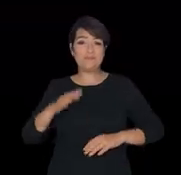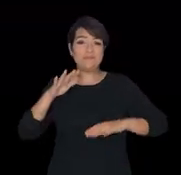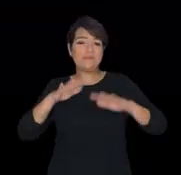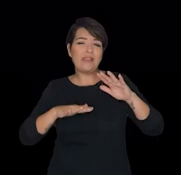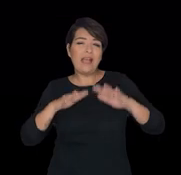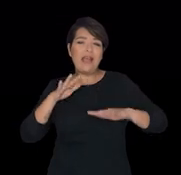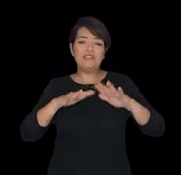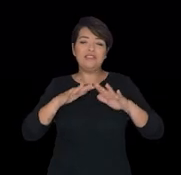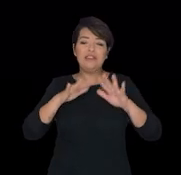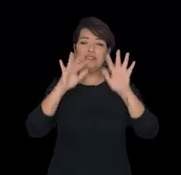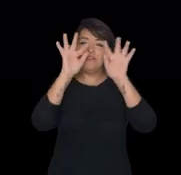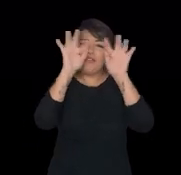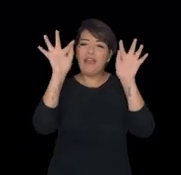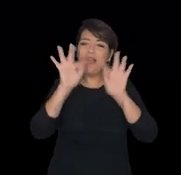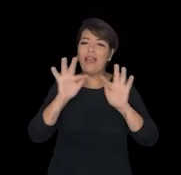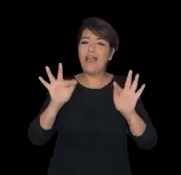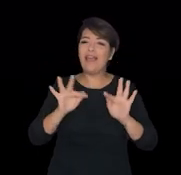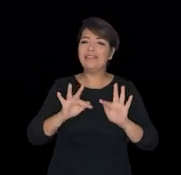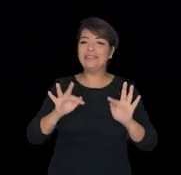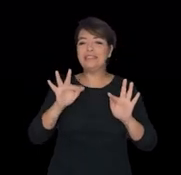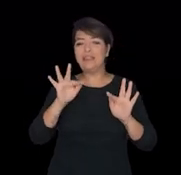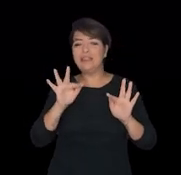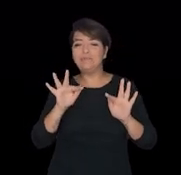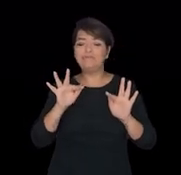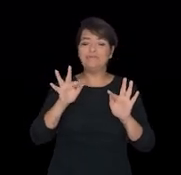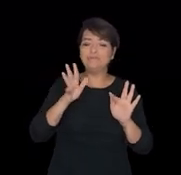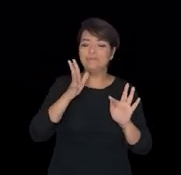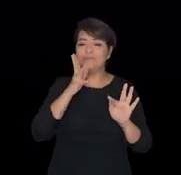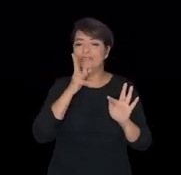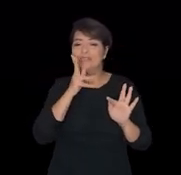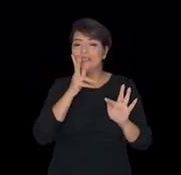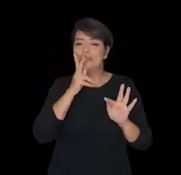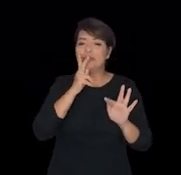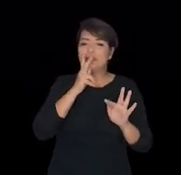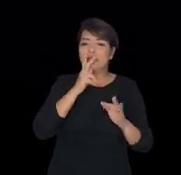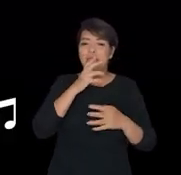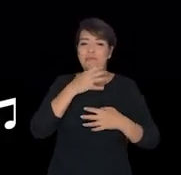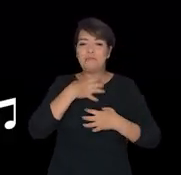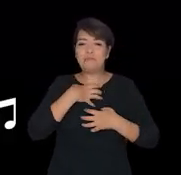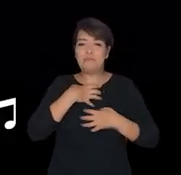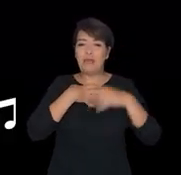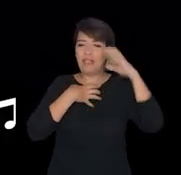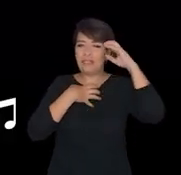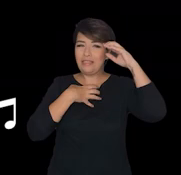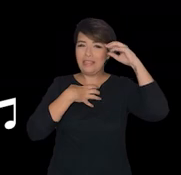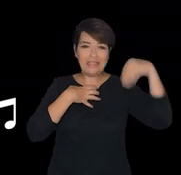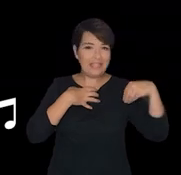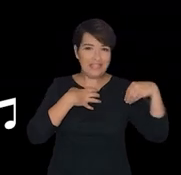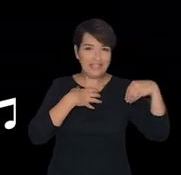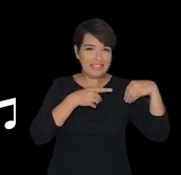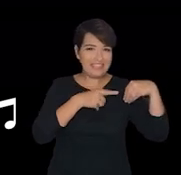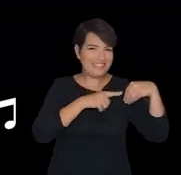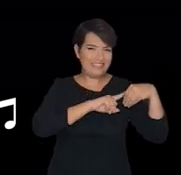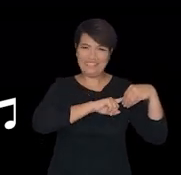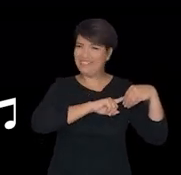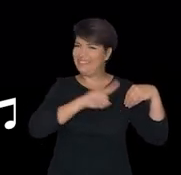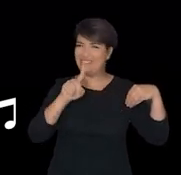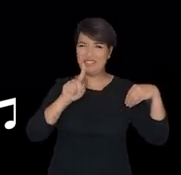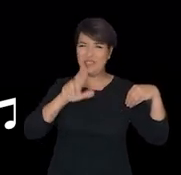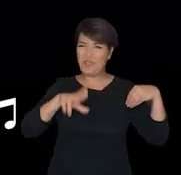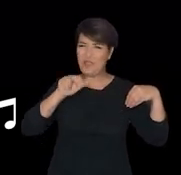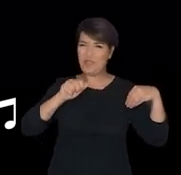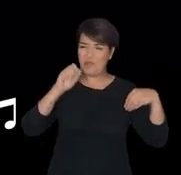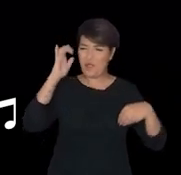Às vezes a felicidade demora a chegar Aí é que a gente não pode deixar de